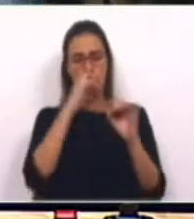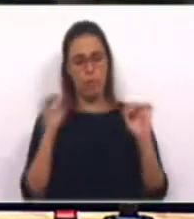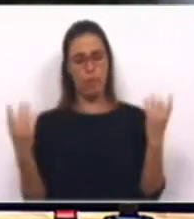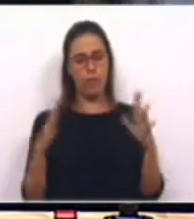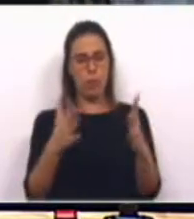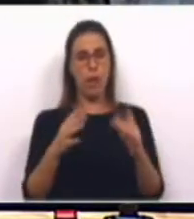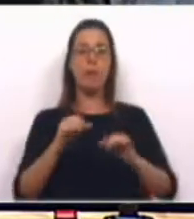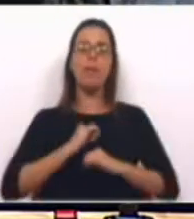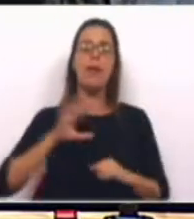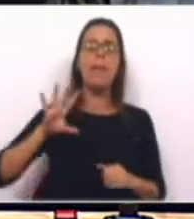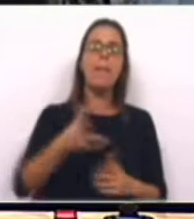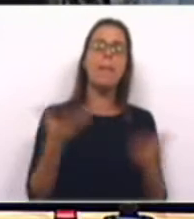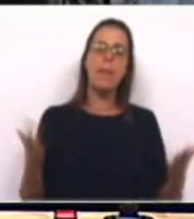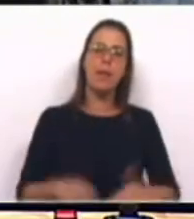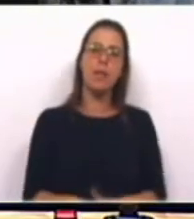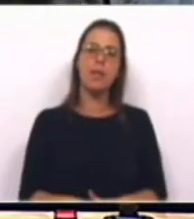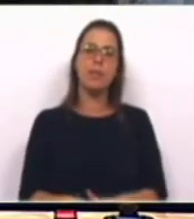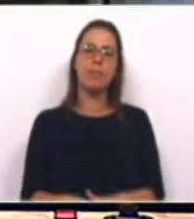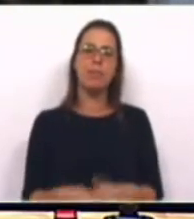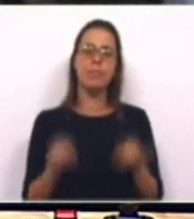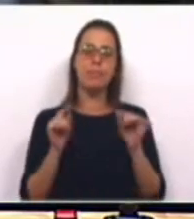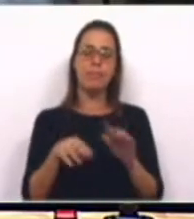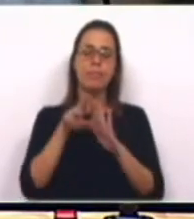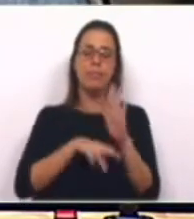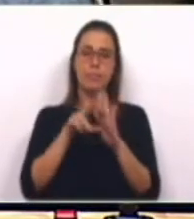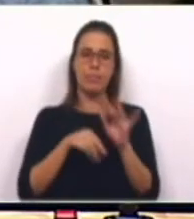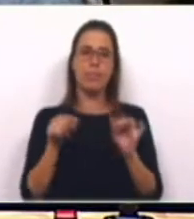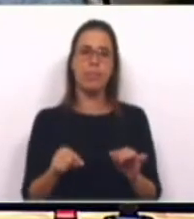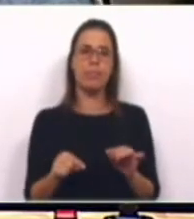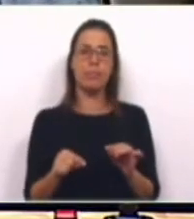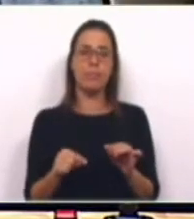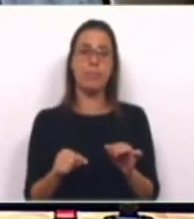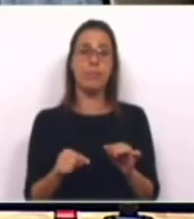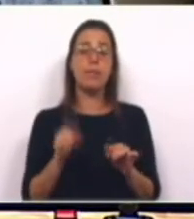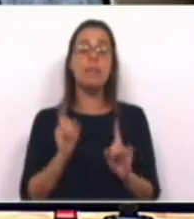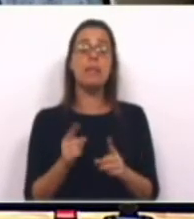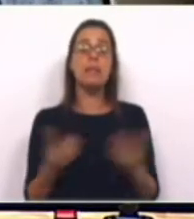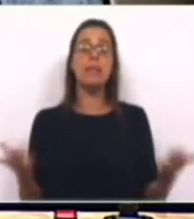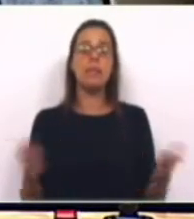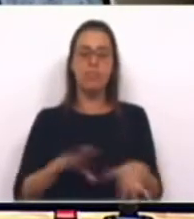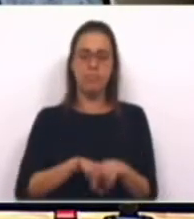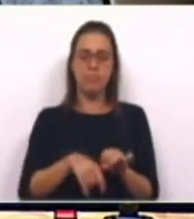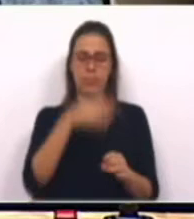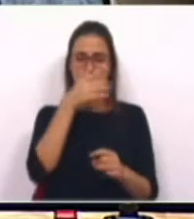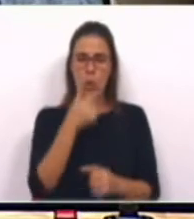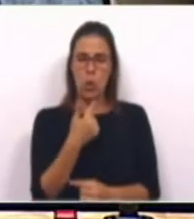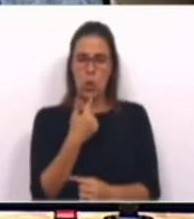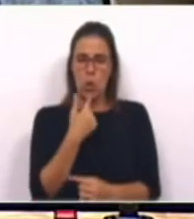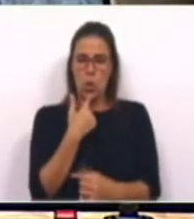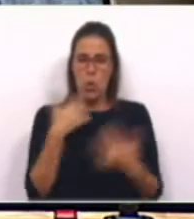floresta no nosso país. Este relatório resultou de uma tragédia demasiado